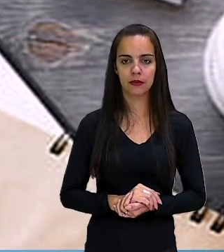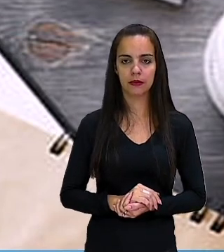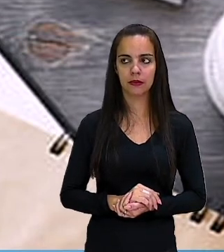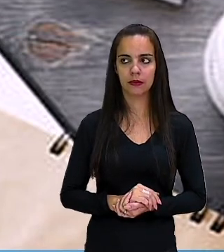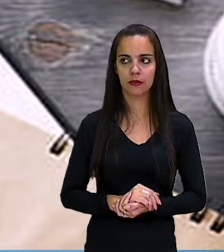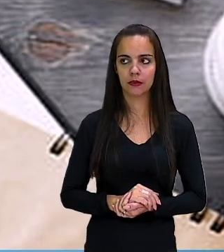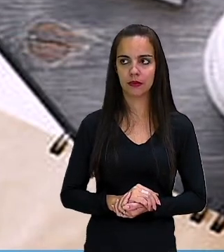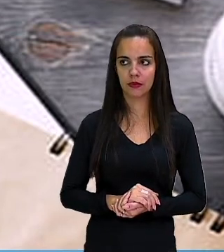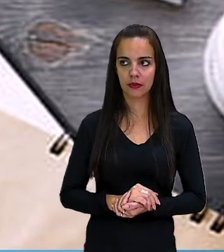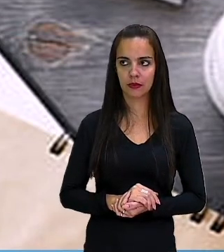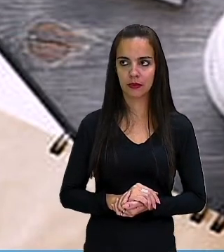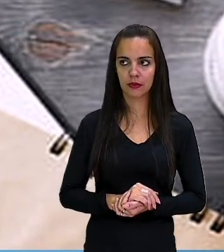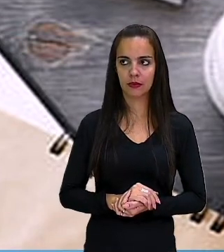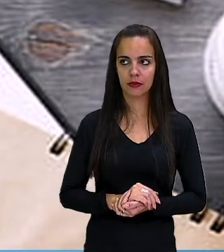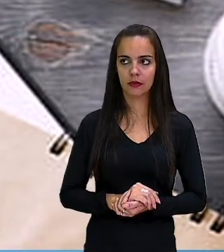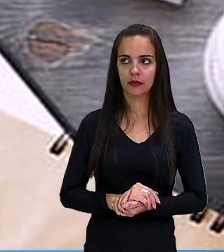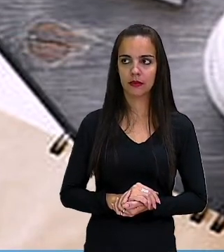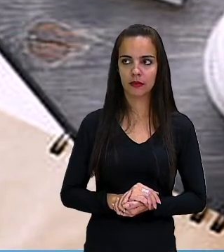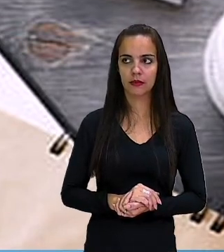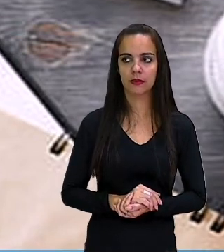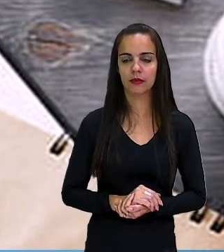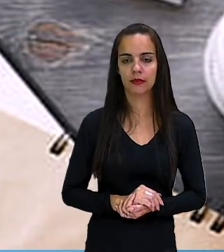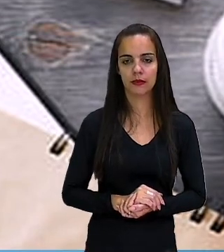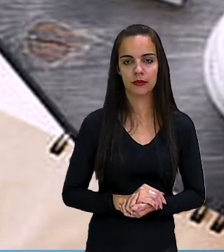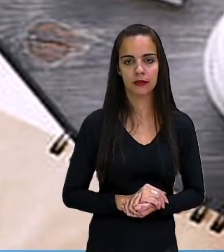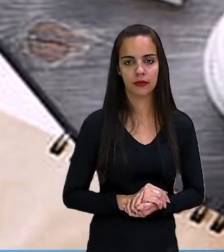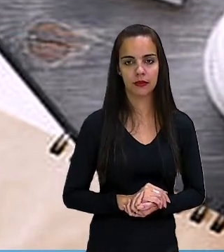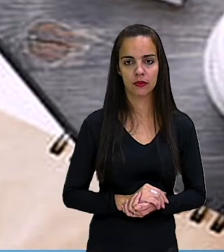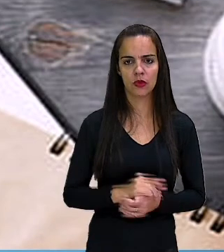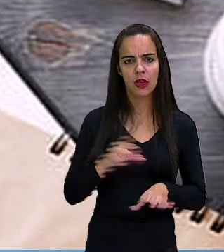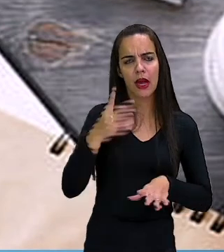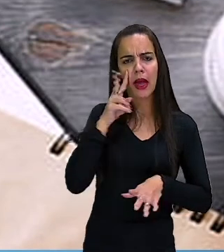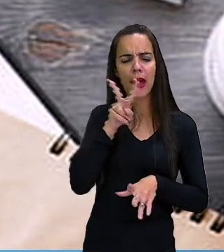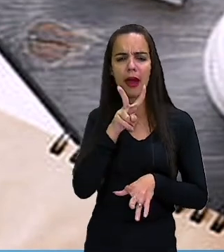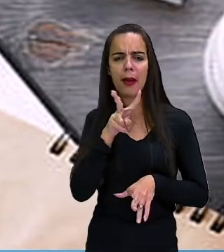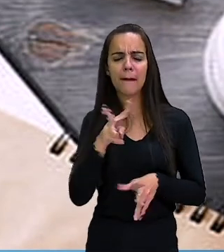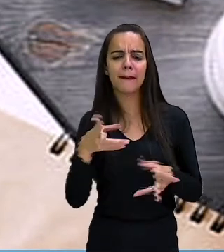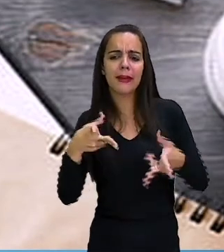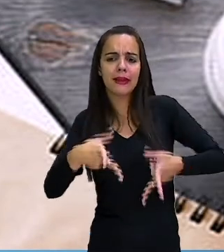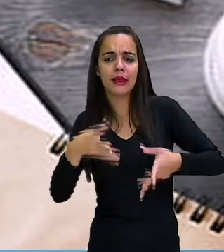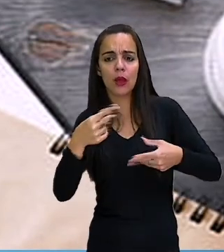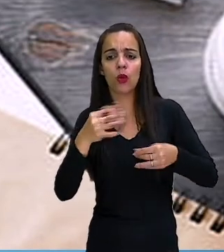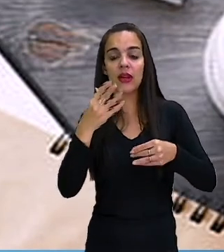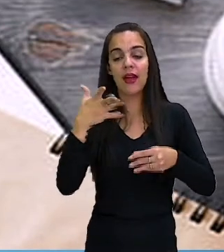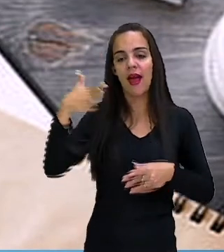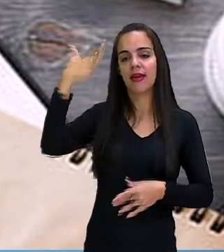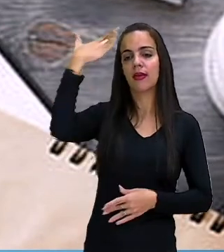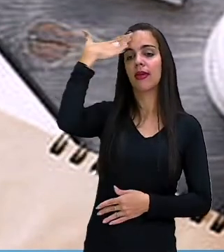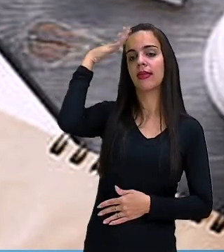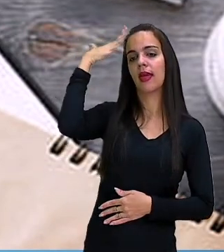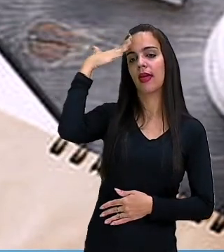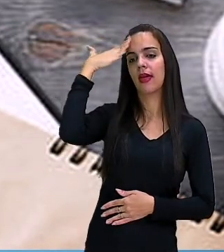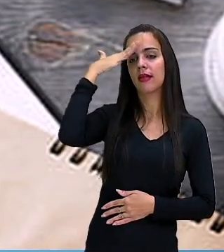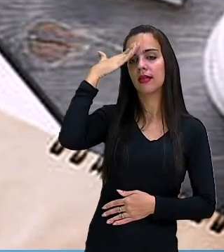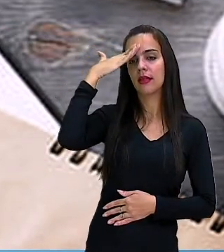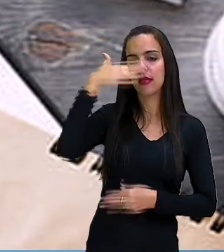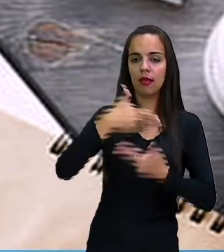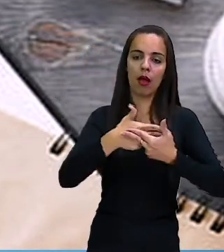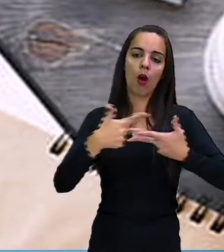Seria a dedução ou a conclusão de que algo é certo, que está certo. Ok?